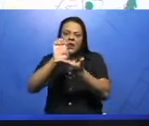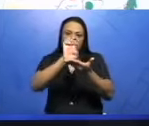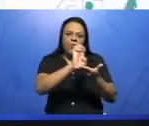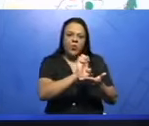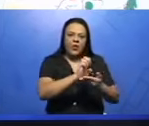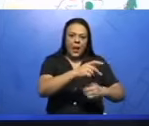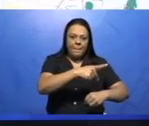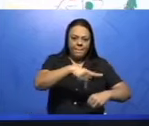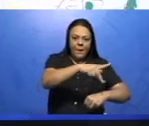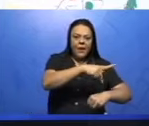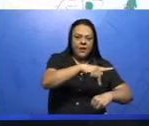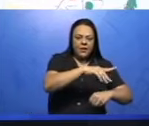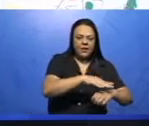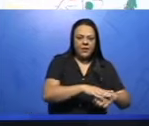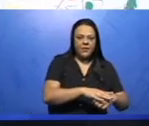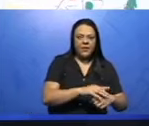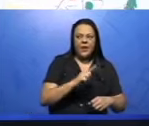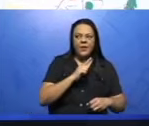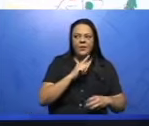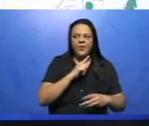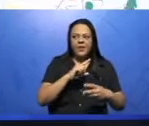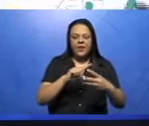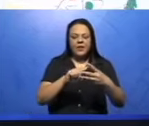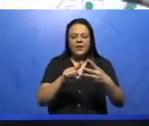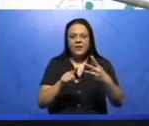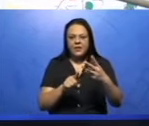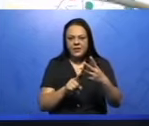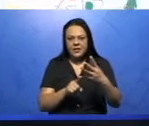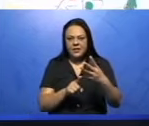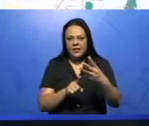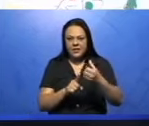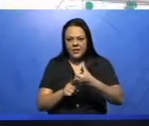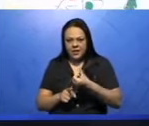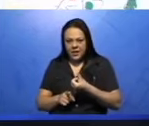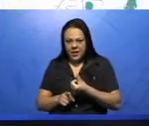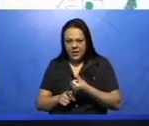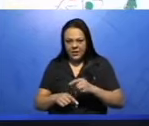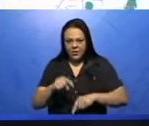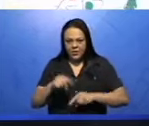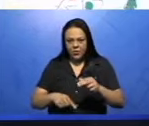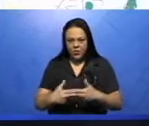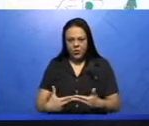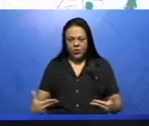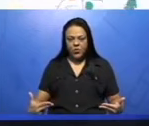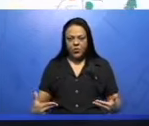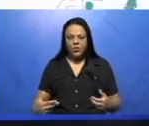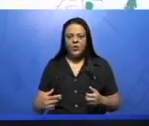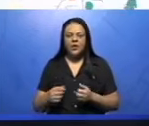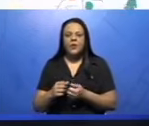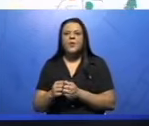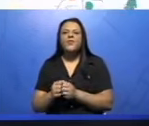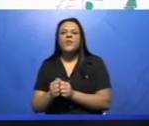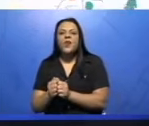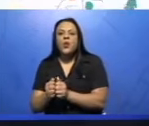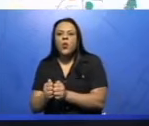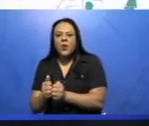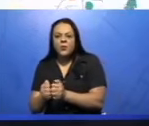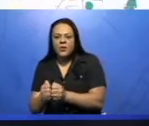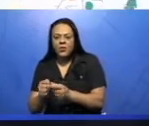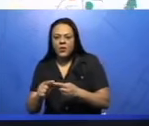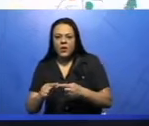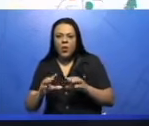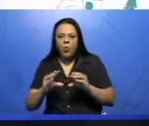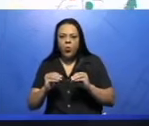seis produtos principais que são vendidos nesse modelo de produção, como o amendoim, o algodão,